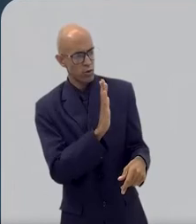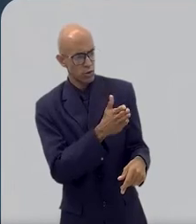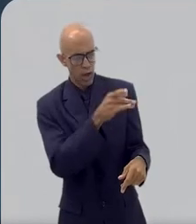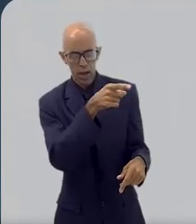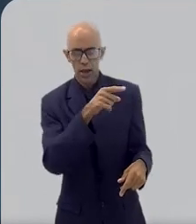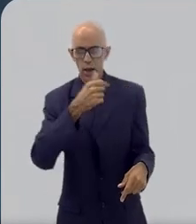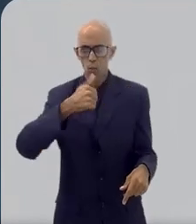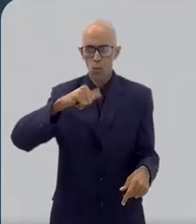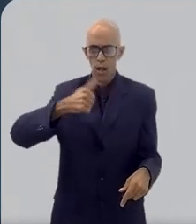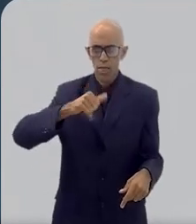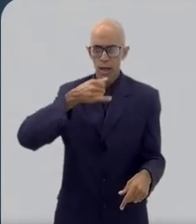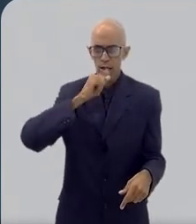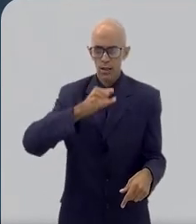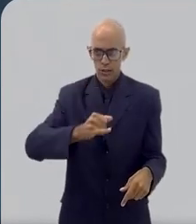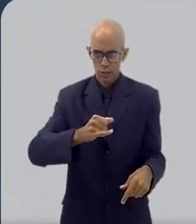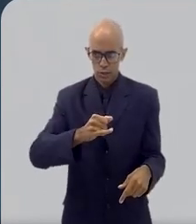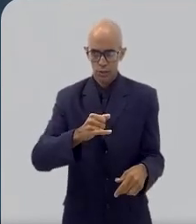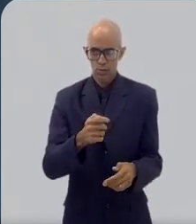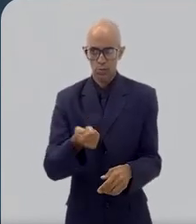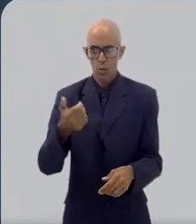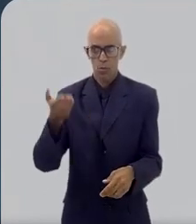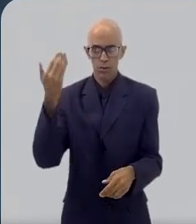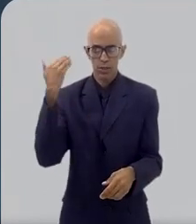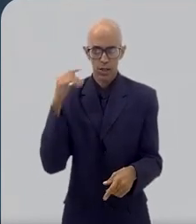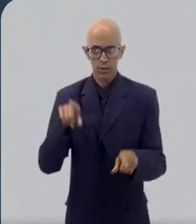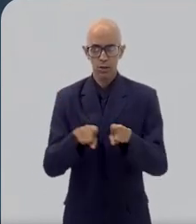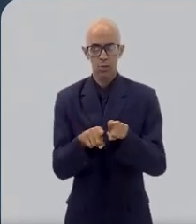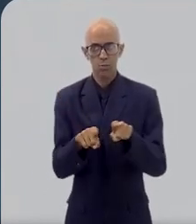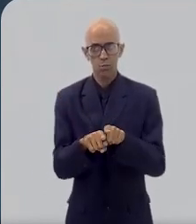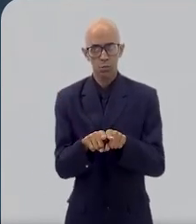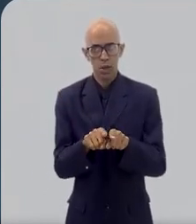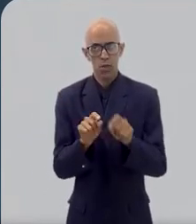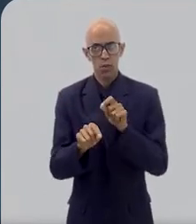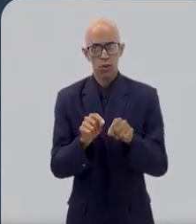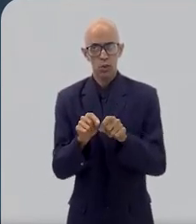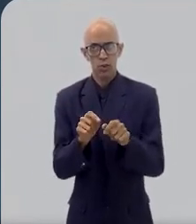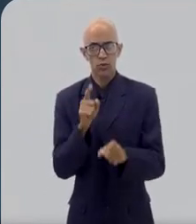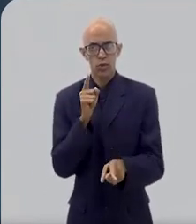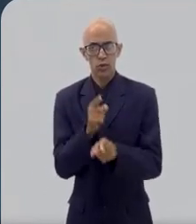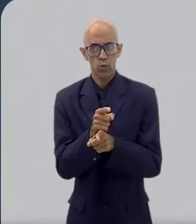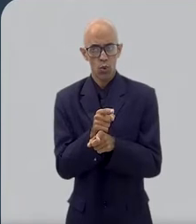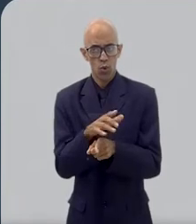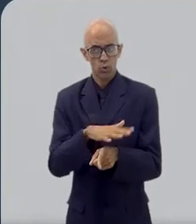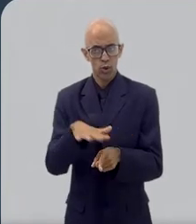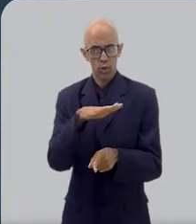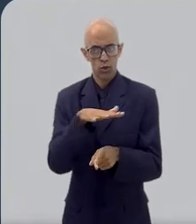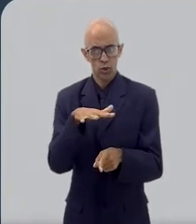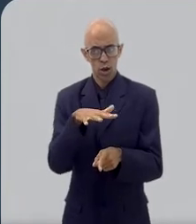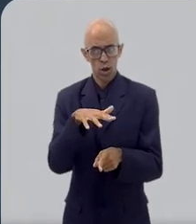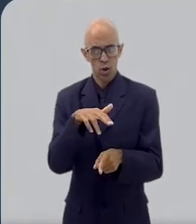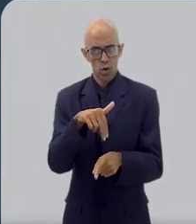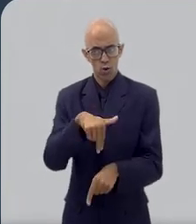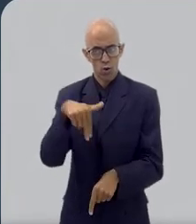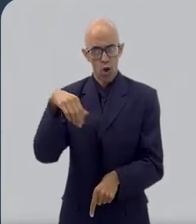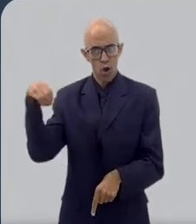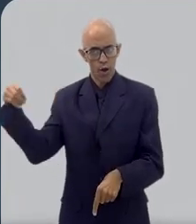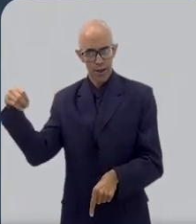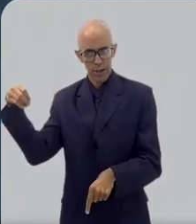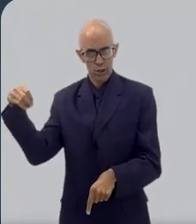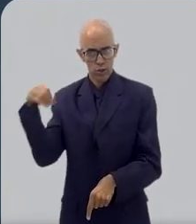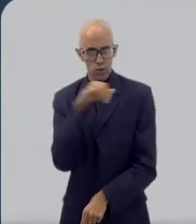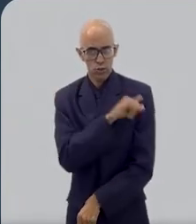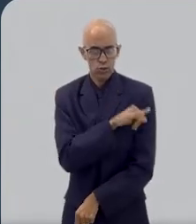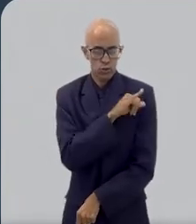foi sobre a questão da qualidade da energia. Recentemente também o fórum fez um encontro regional e na região noroeste